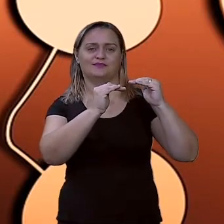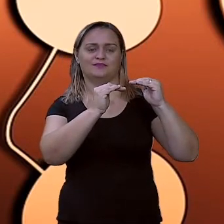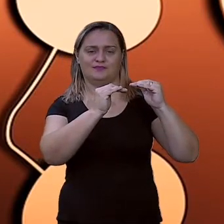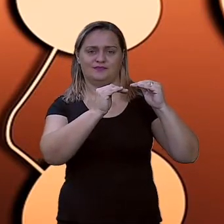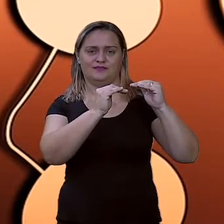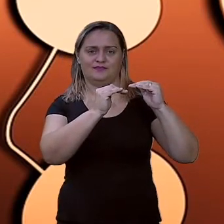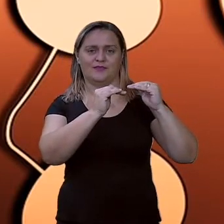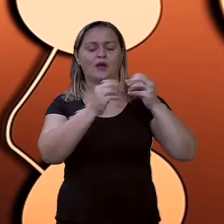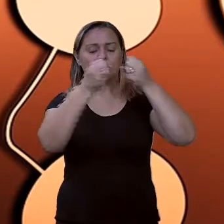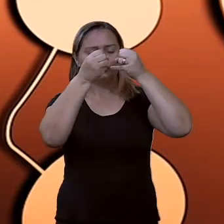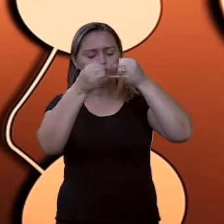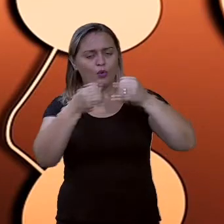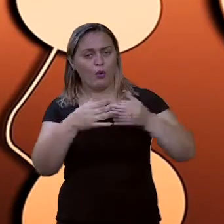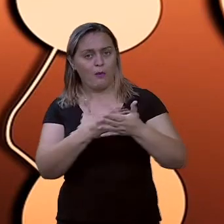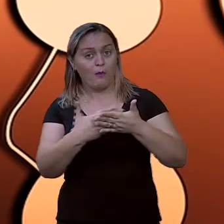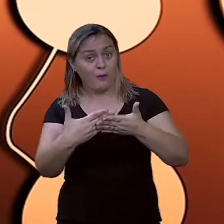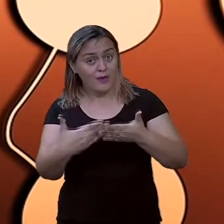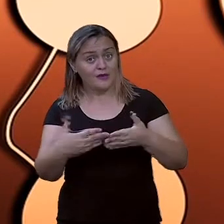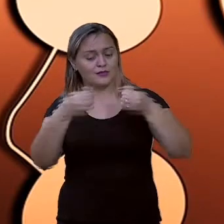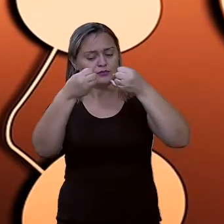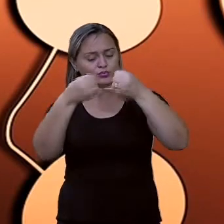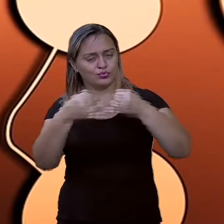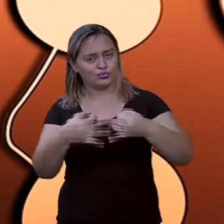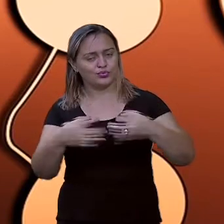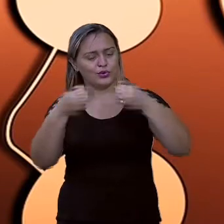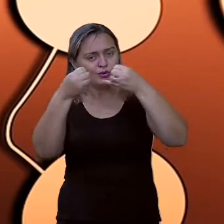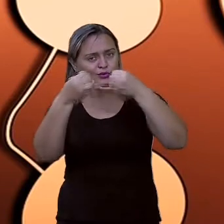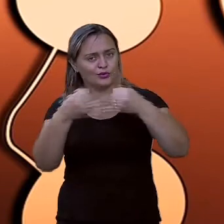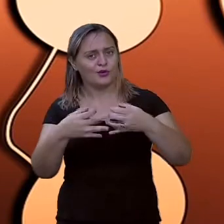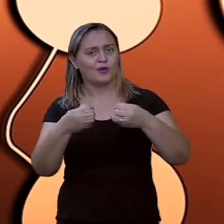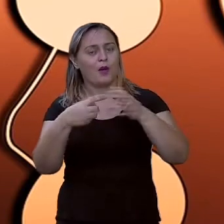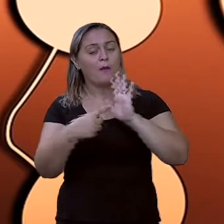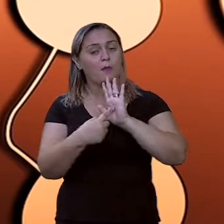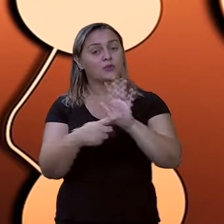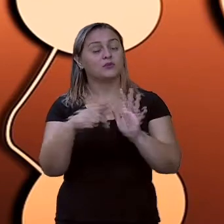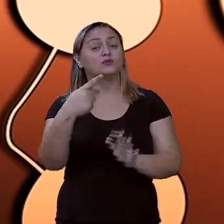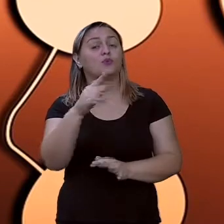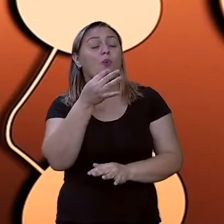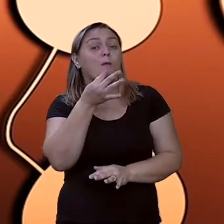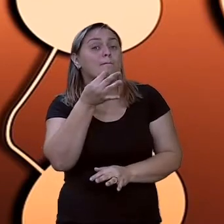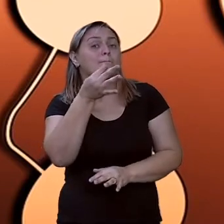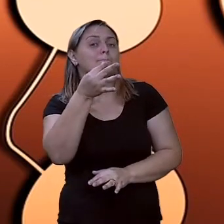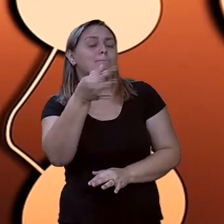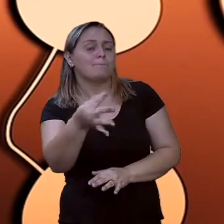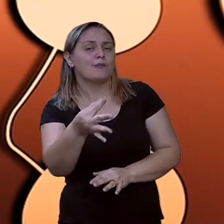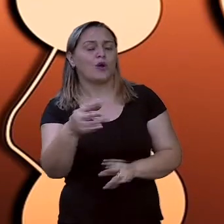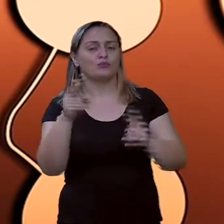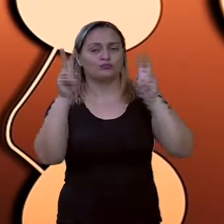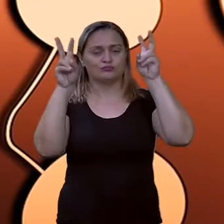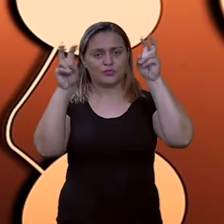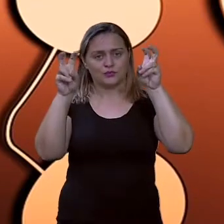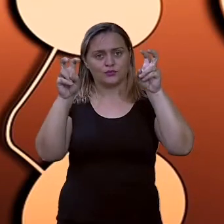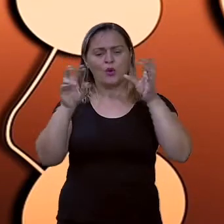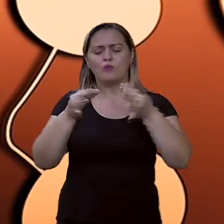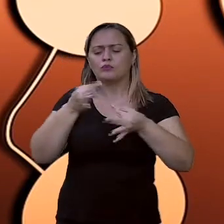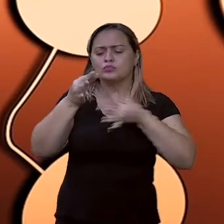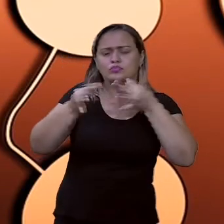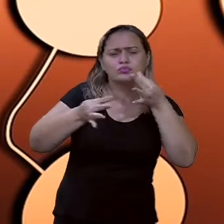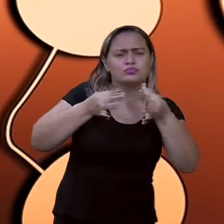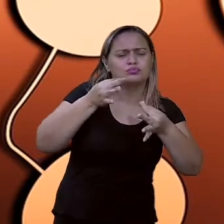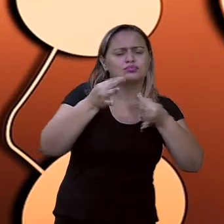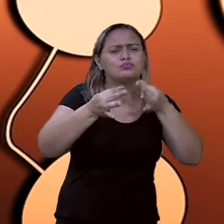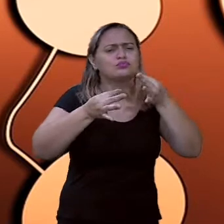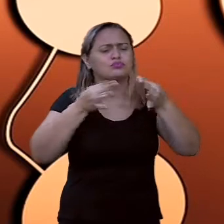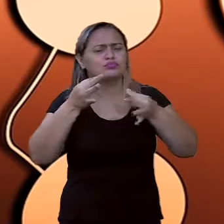hora de você expor a sua opinião sobre o assunto. Você irá argumentar, defender